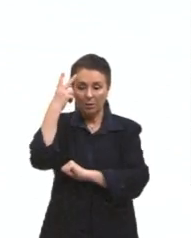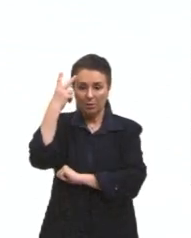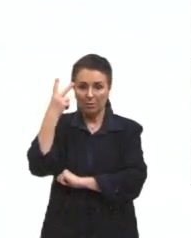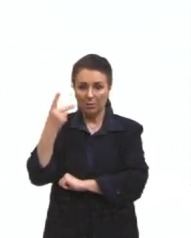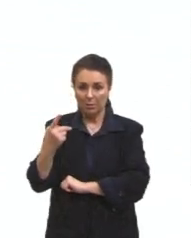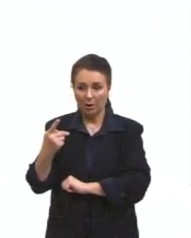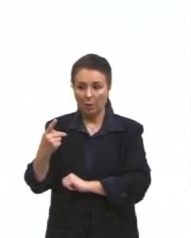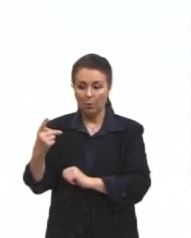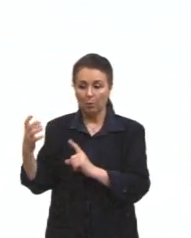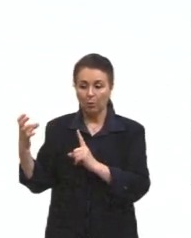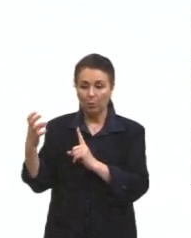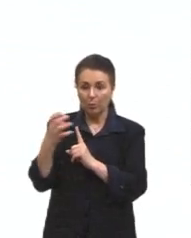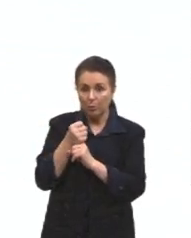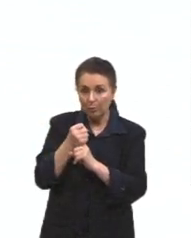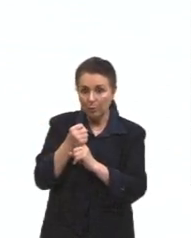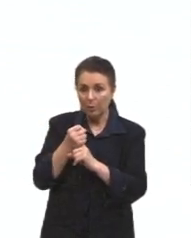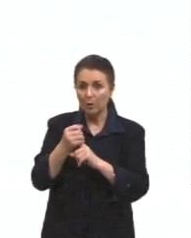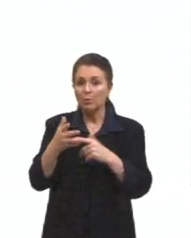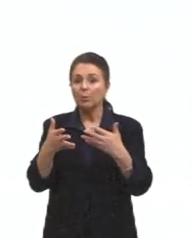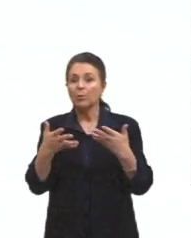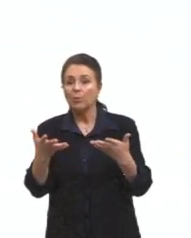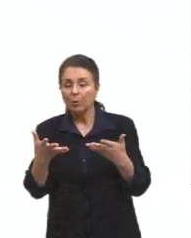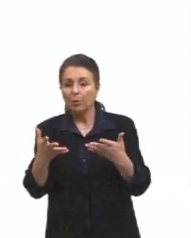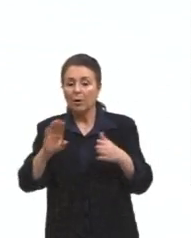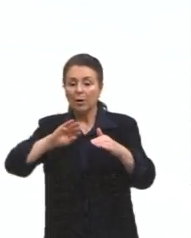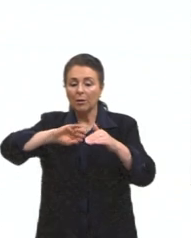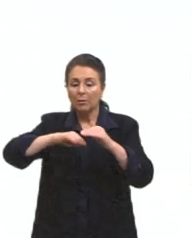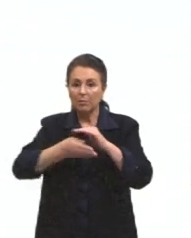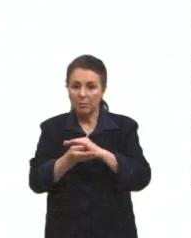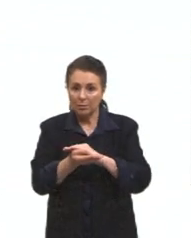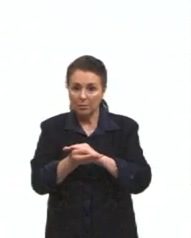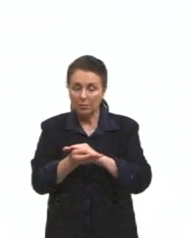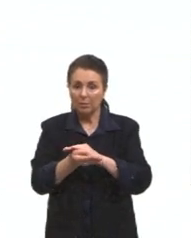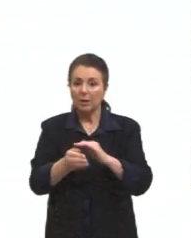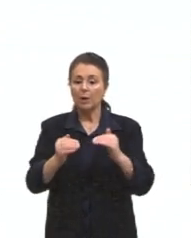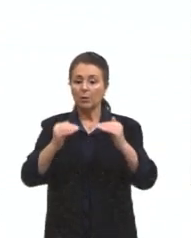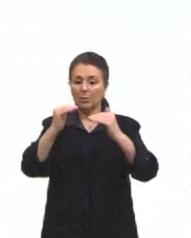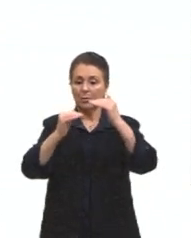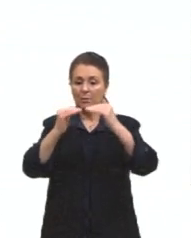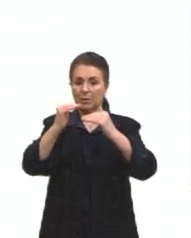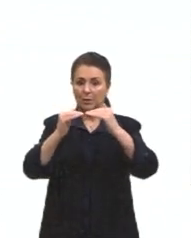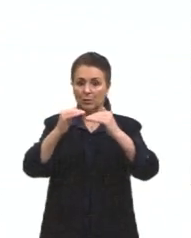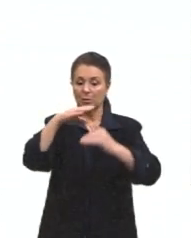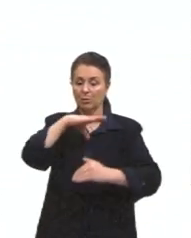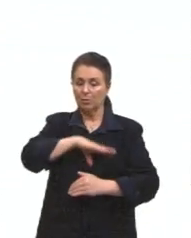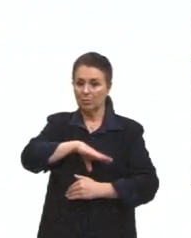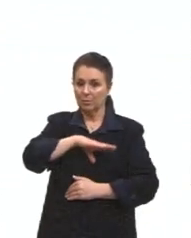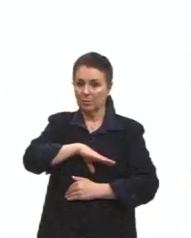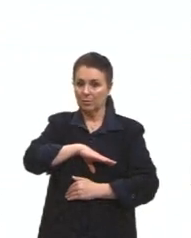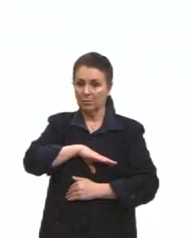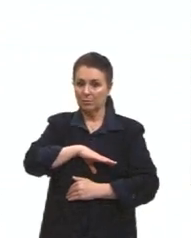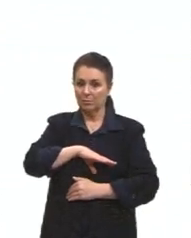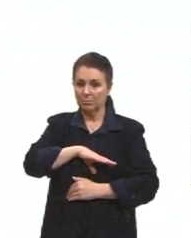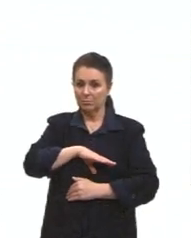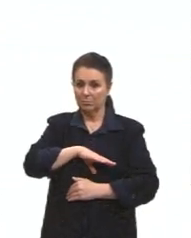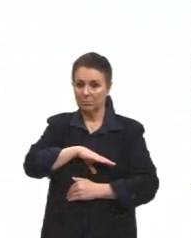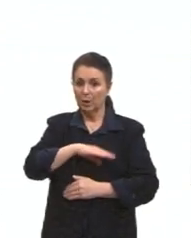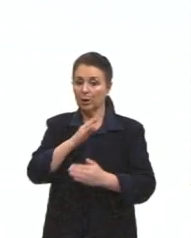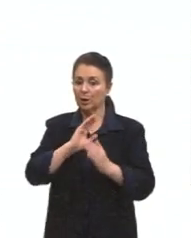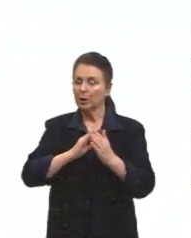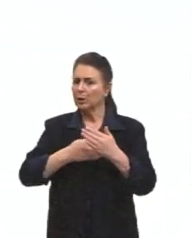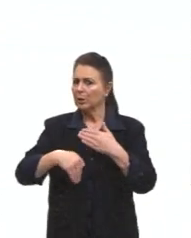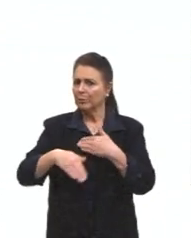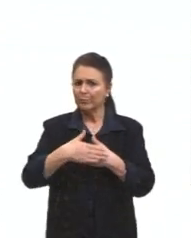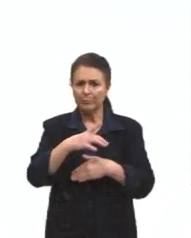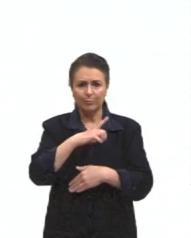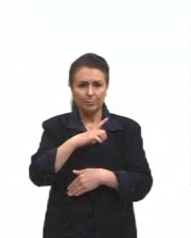o domínio dela, onde ela está, a adaptação, e é o equivalente na língua portuguesa, prof. Olha que tudo isso que tem ali para nós.